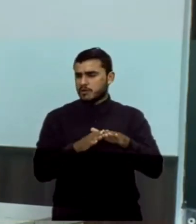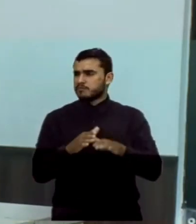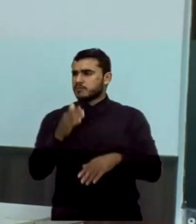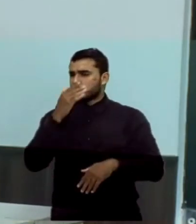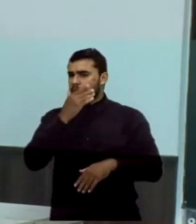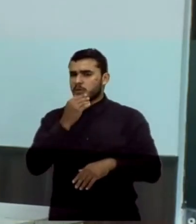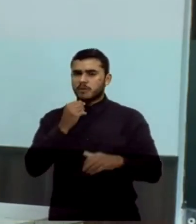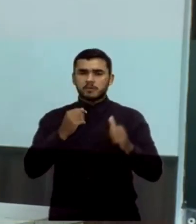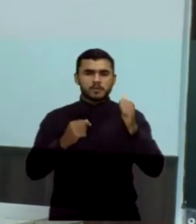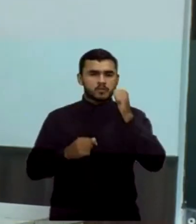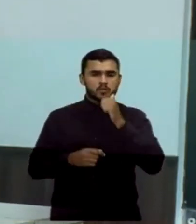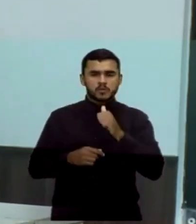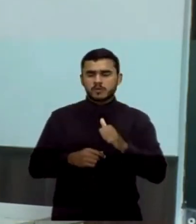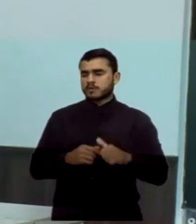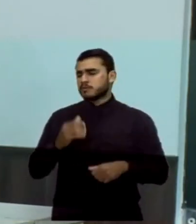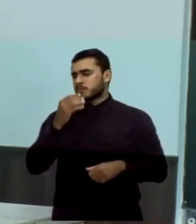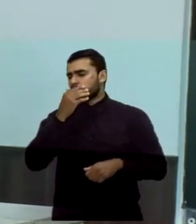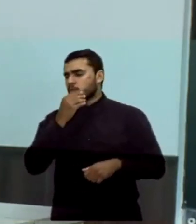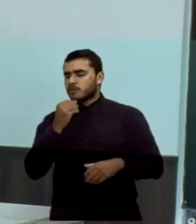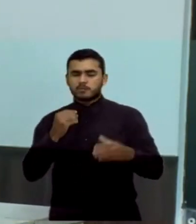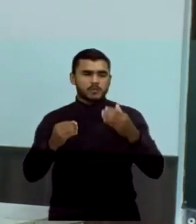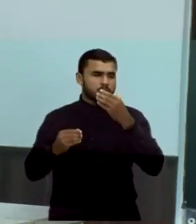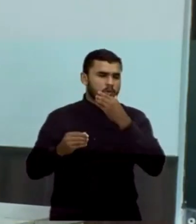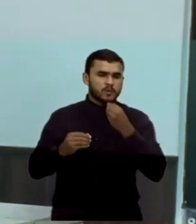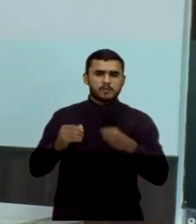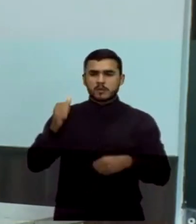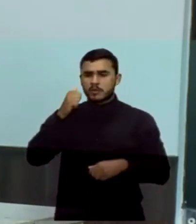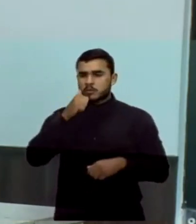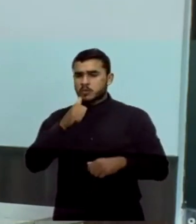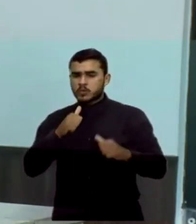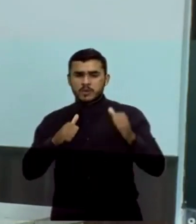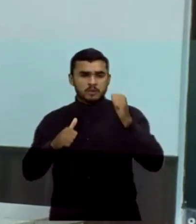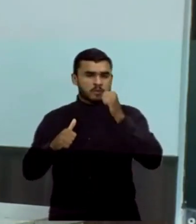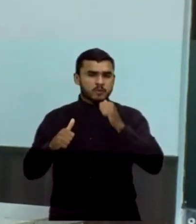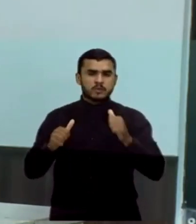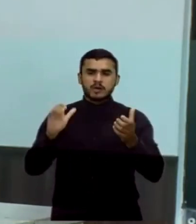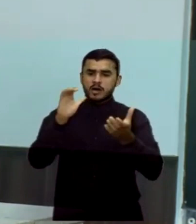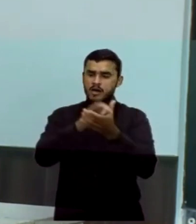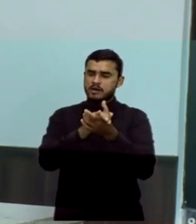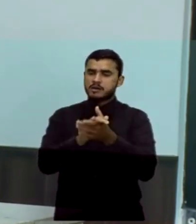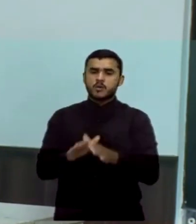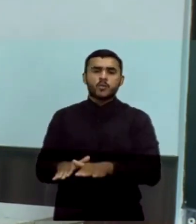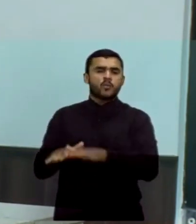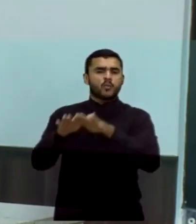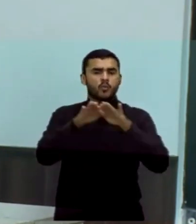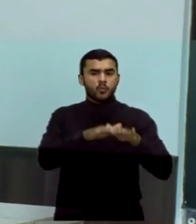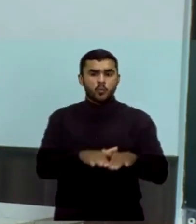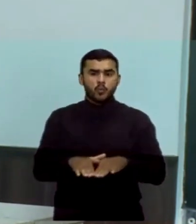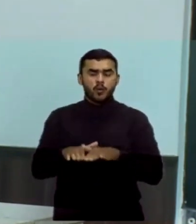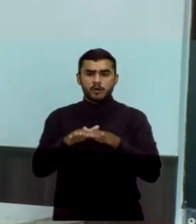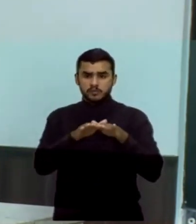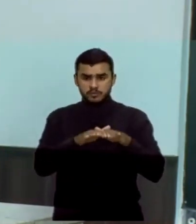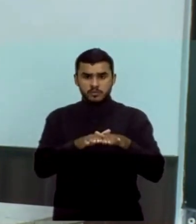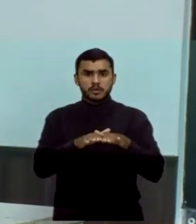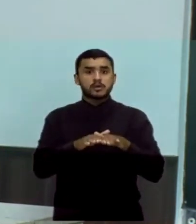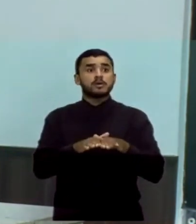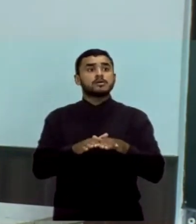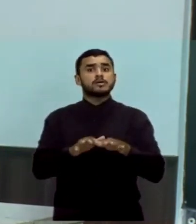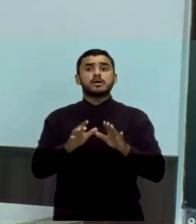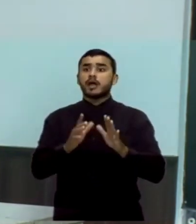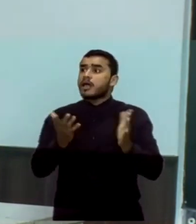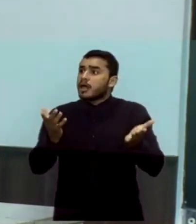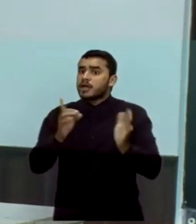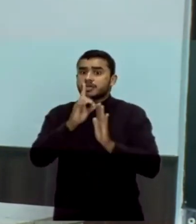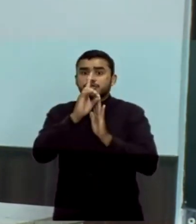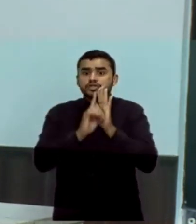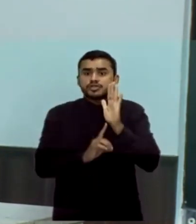no Congresso Nacional há um ataque deliberado a um direito já garantido